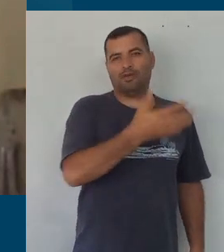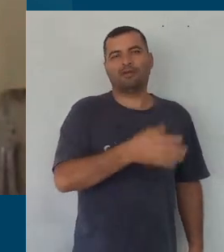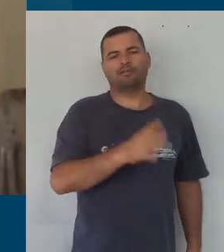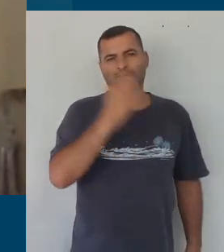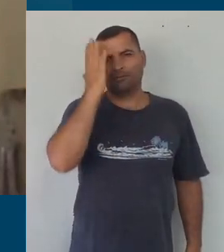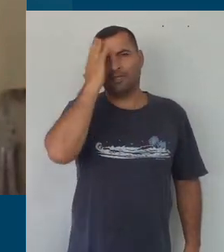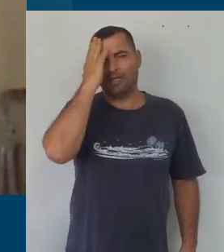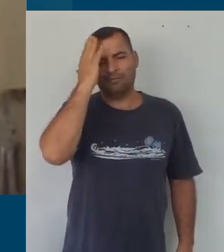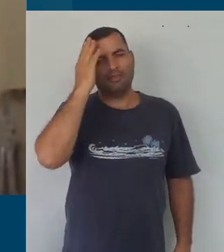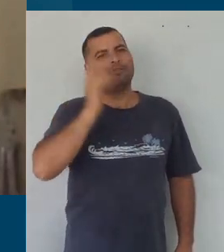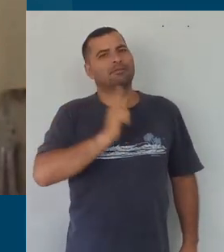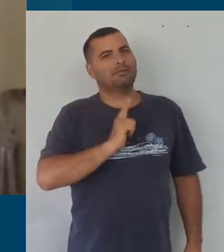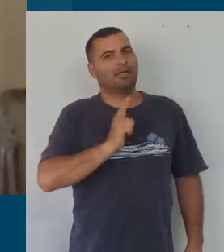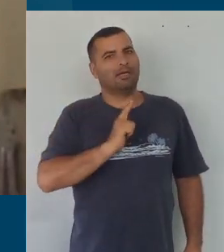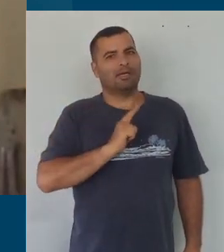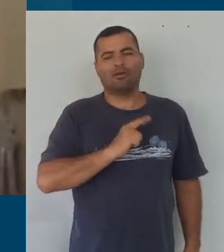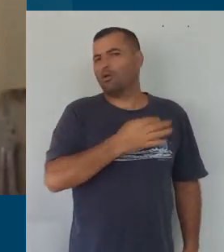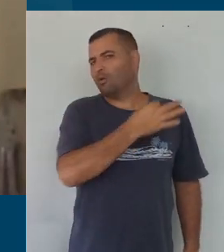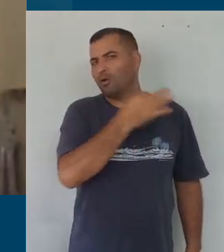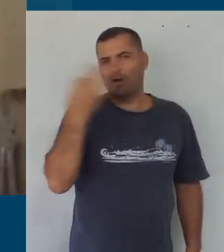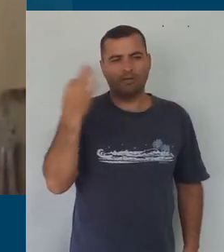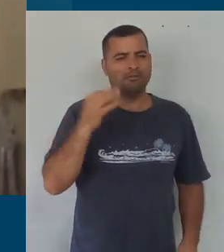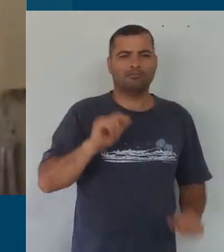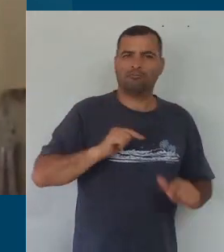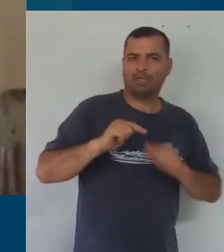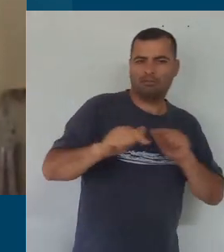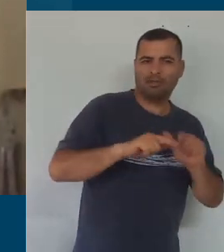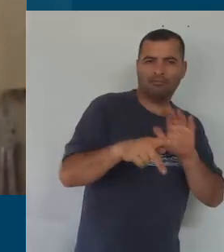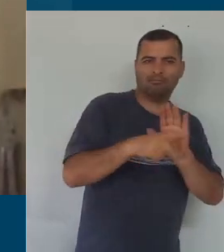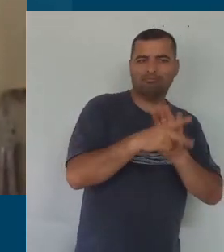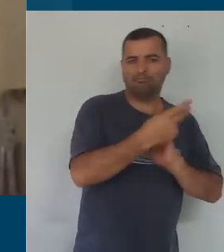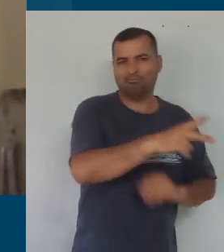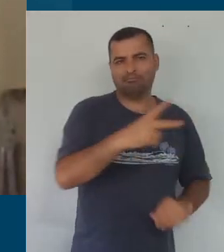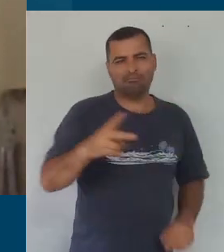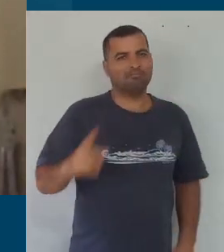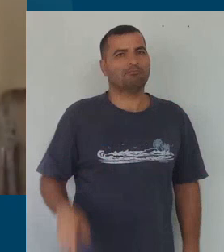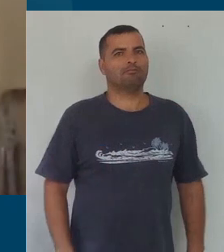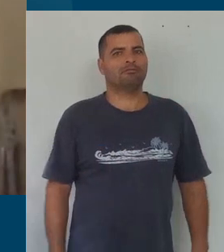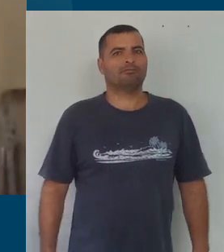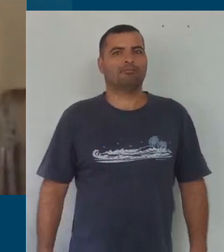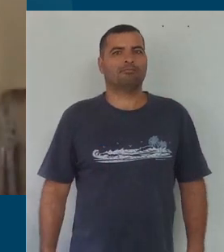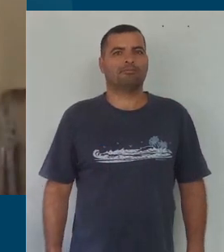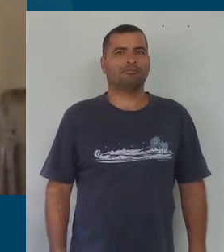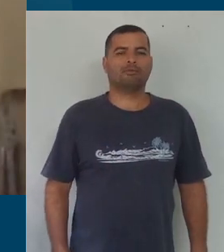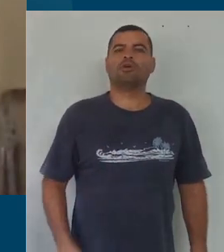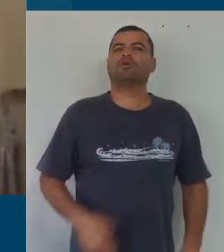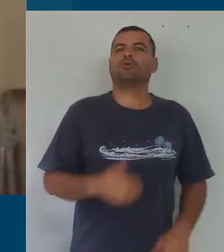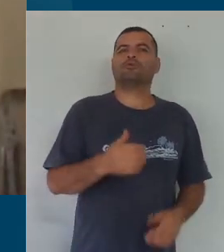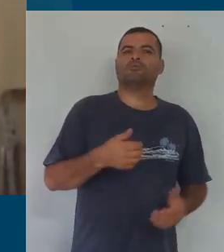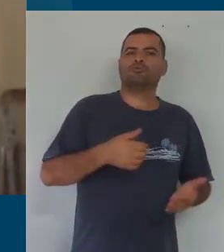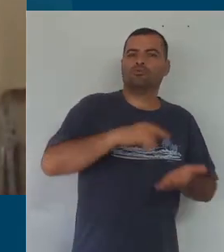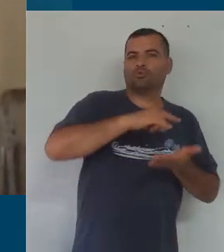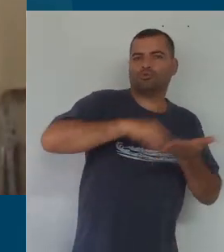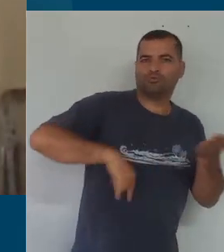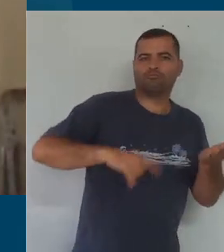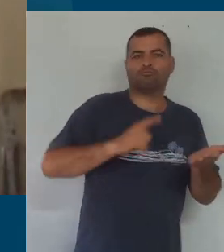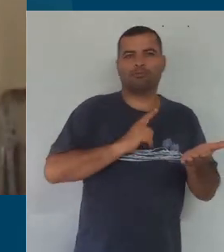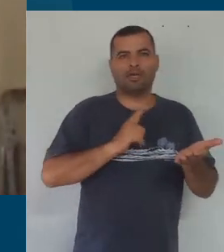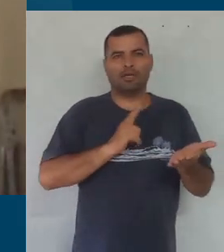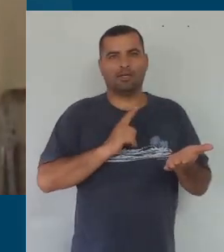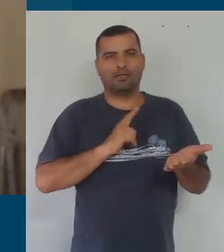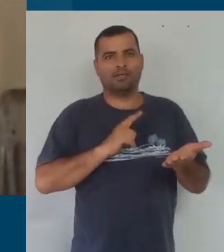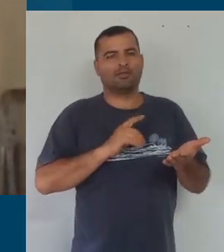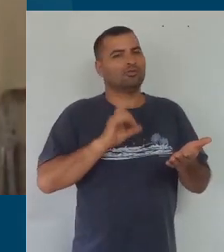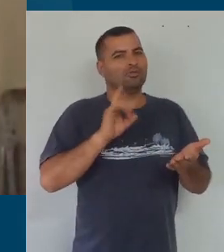excelentes práticas na rede municipal. É um documento que traz muito além de publicizar documentos,